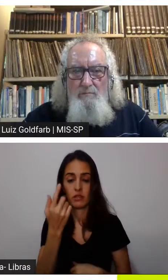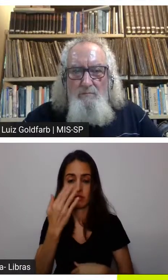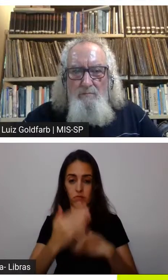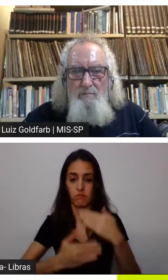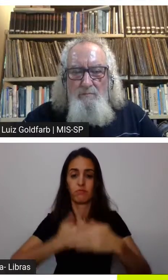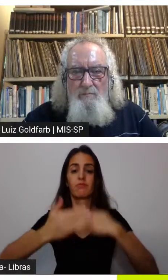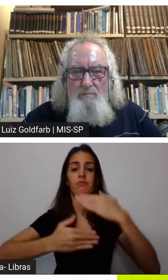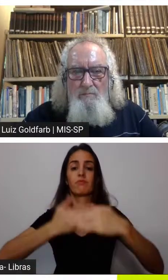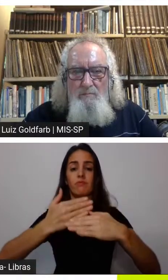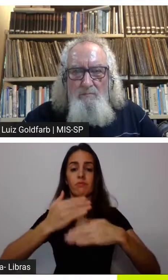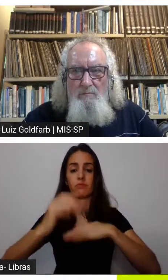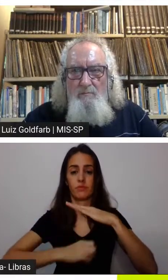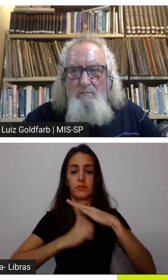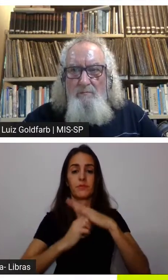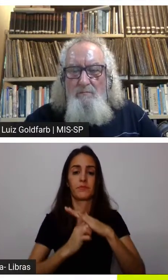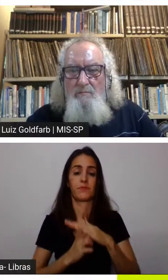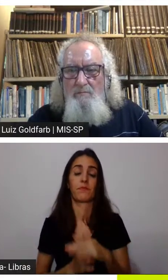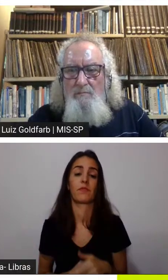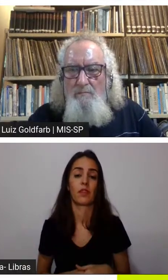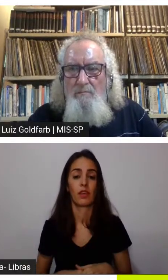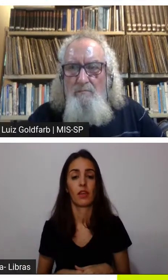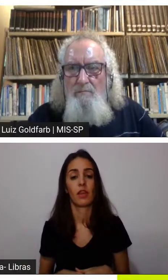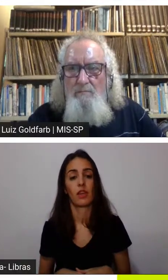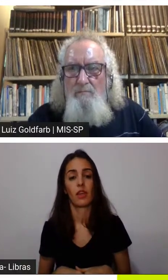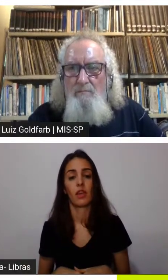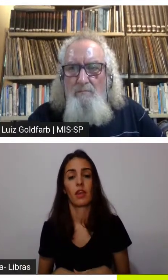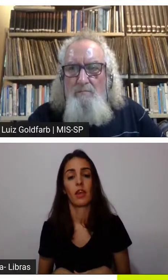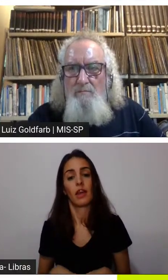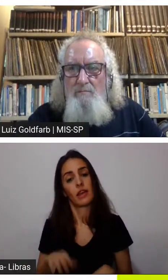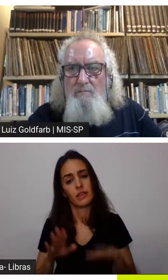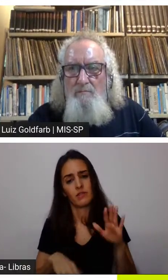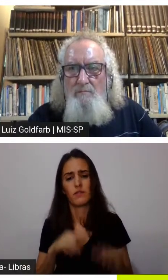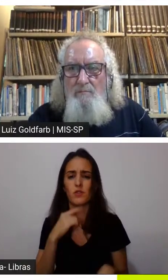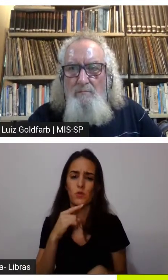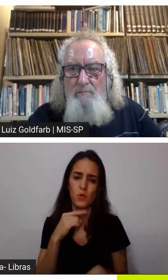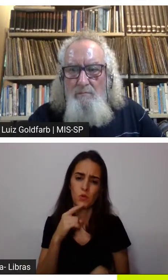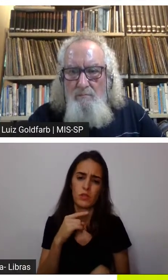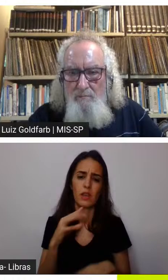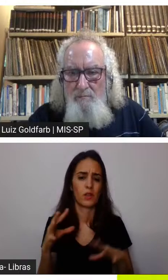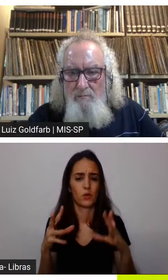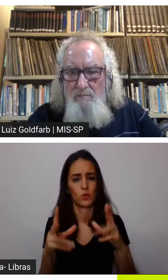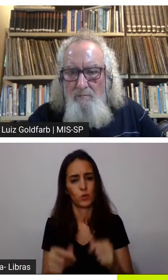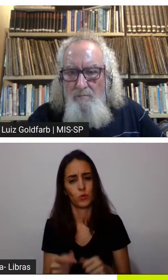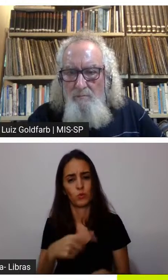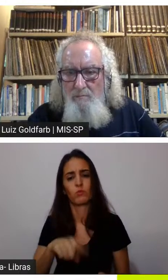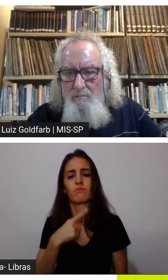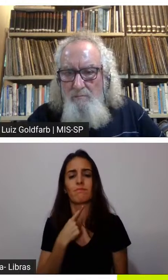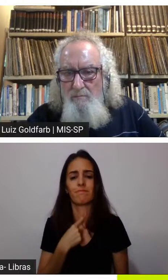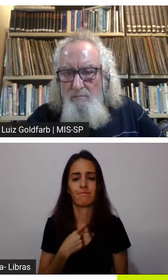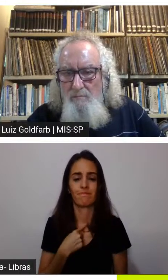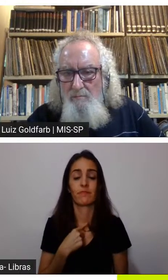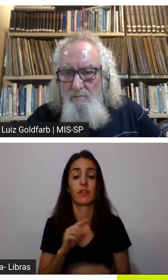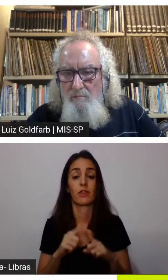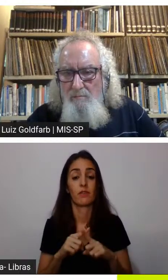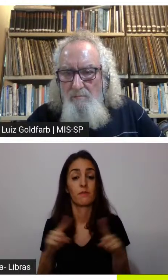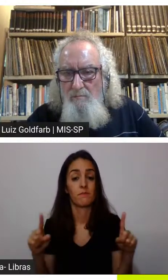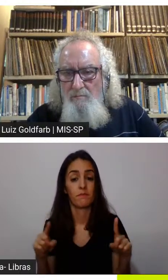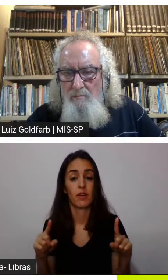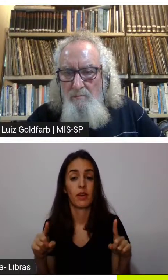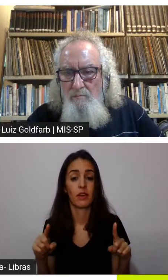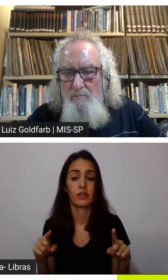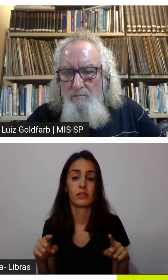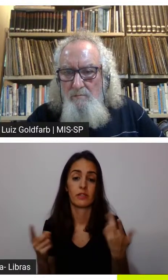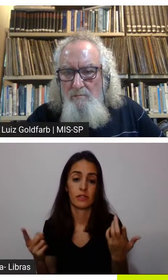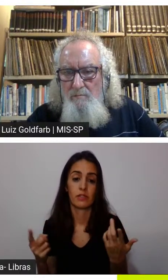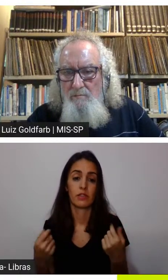talvez não dê para produzir tanto quanto a gente queira produzir talvez não dê para a gente consumir tanto quanto a